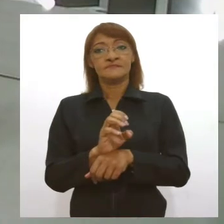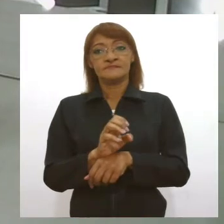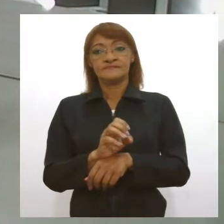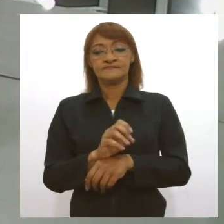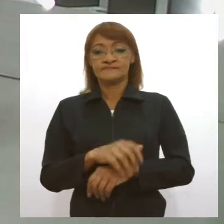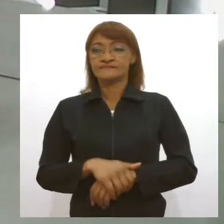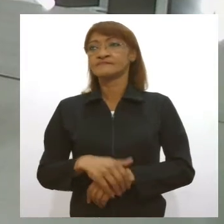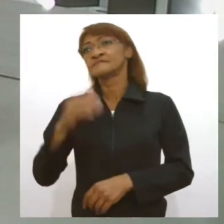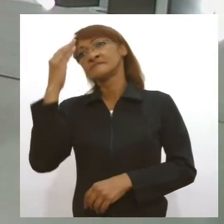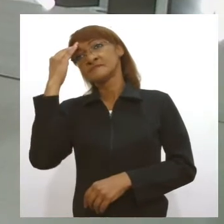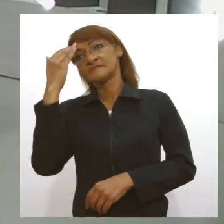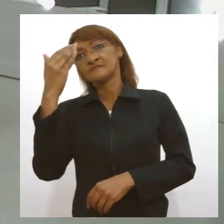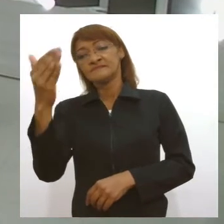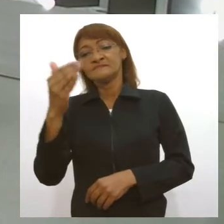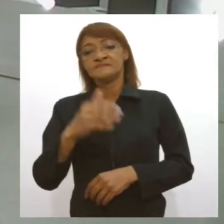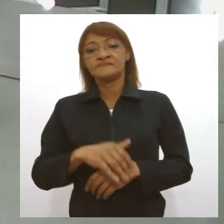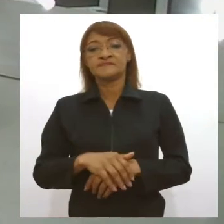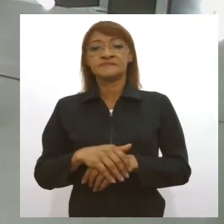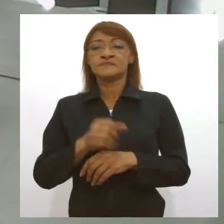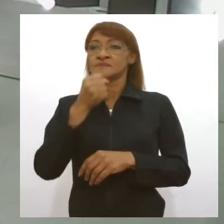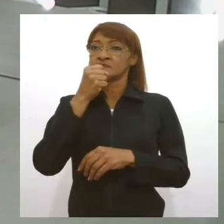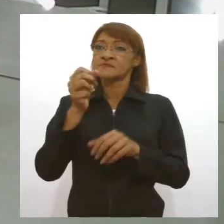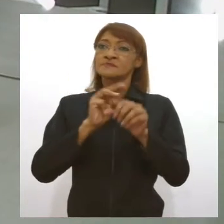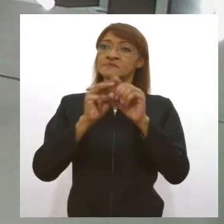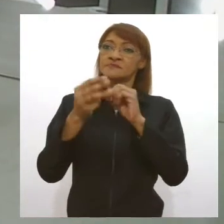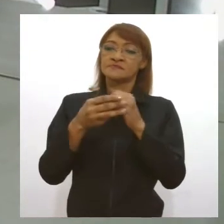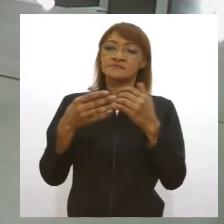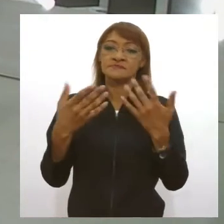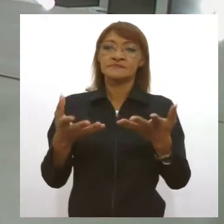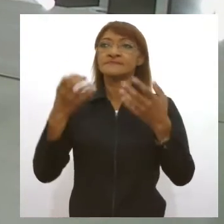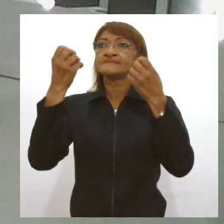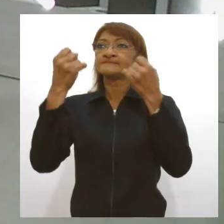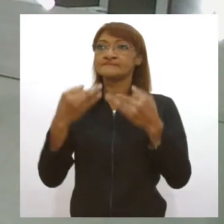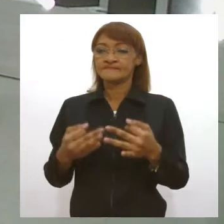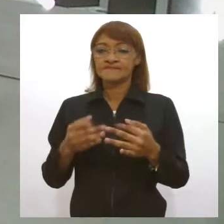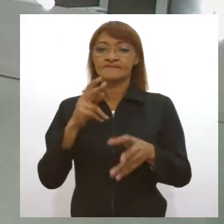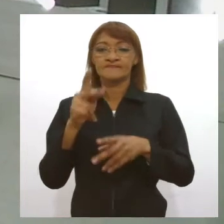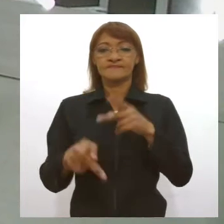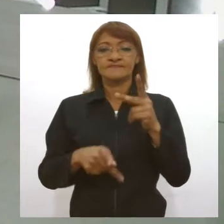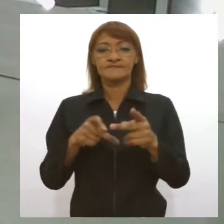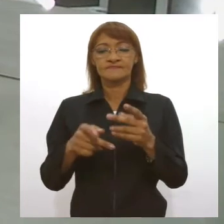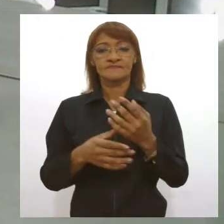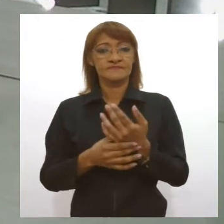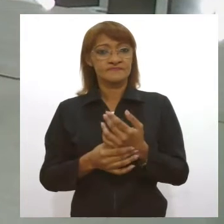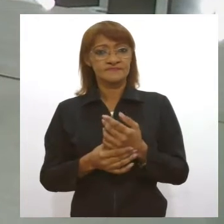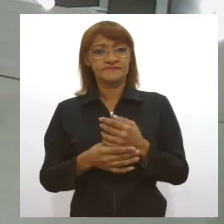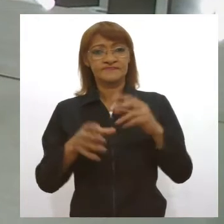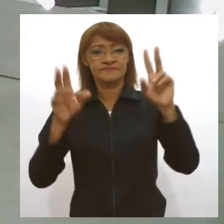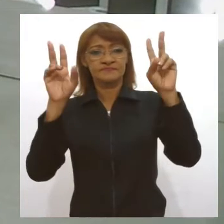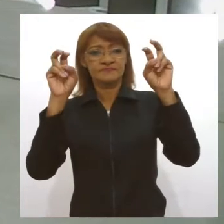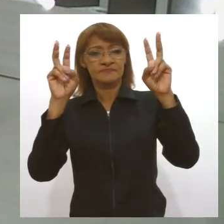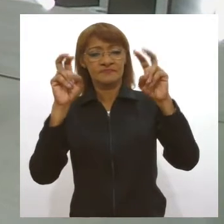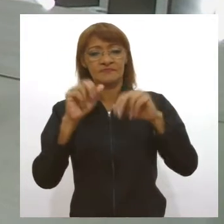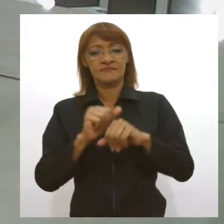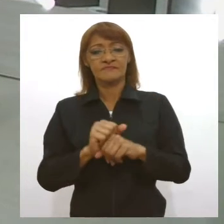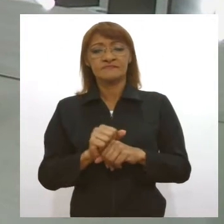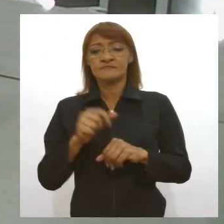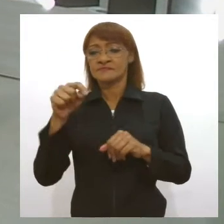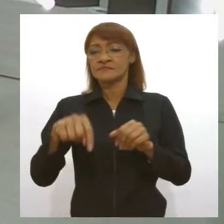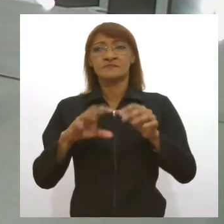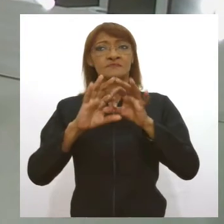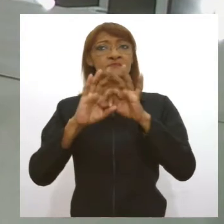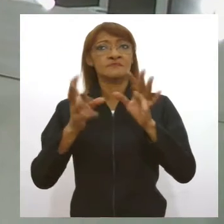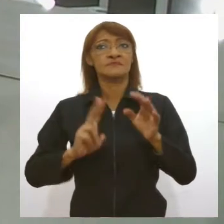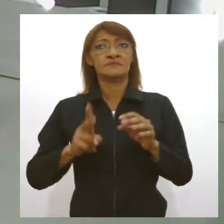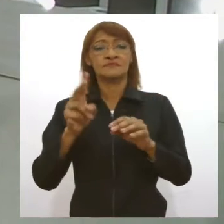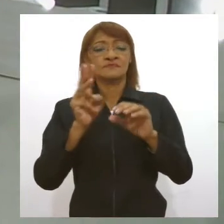Jamar, muito obrigada pela sua participação no Jornal da Lese 1ª edição, para explicar um pouquinho para a população com relação a esse assunto. As portas estão sempre abertas